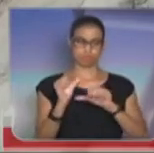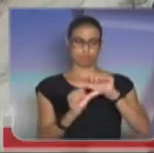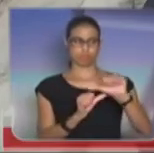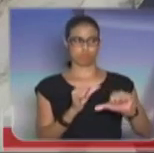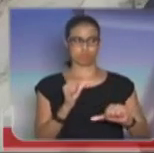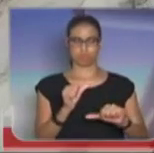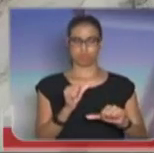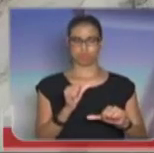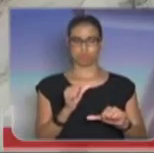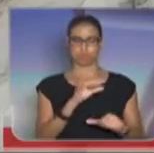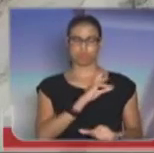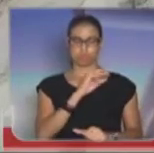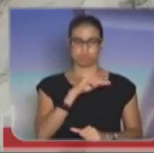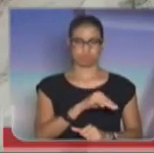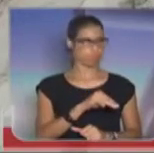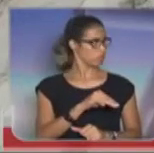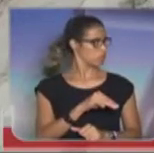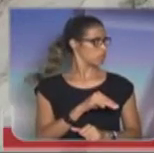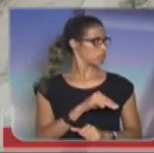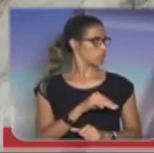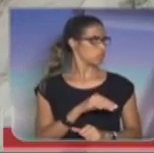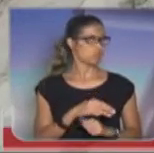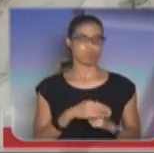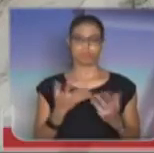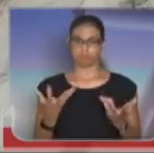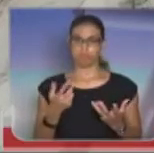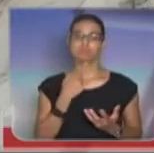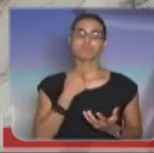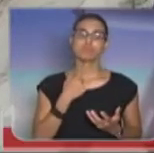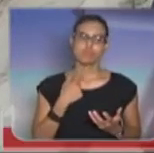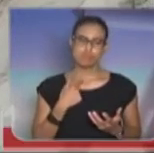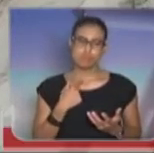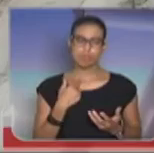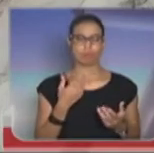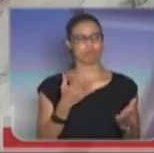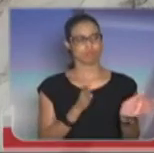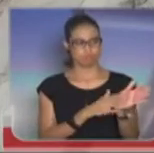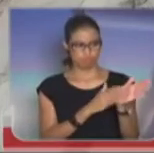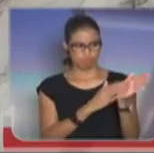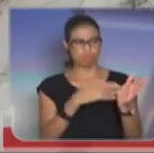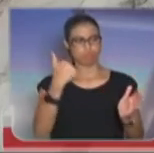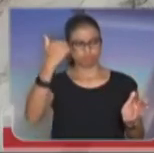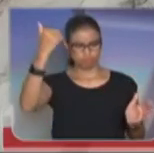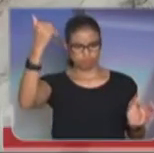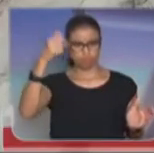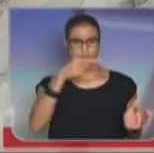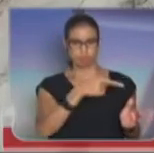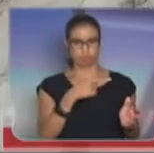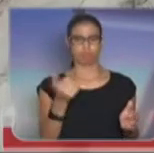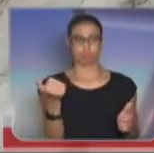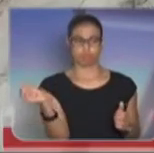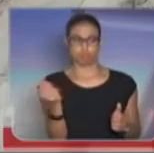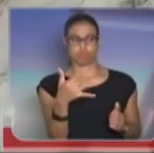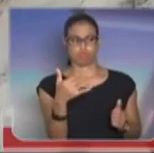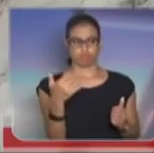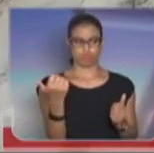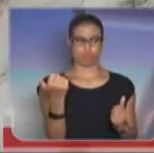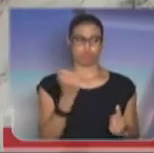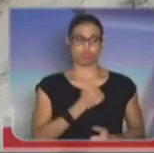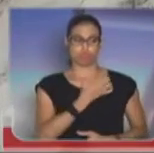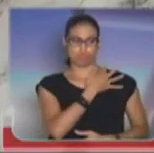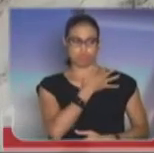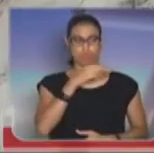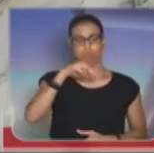da Polícia Militar. Eu quero aqui desejar muito sucesso ao Coronel Restivo, ao Coronel Nivaldo, que é nome de guerra,